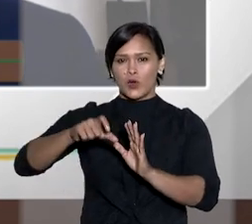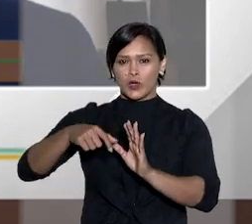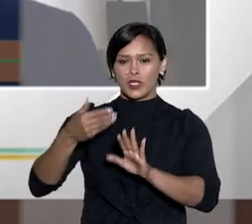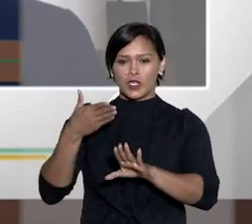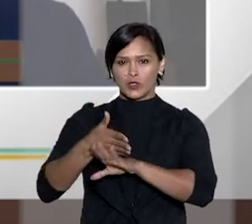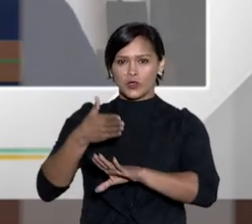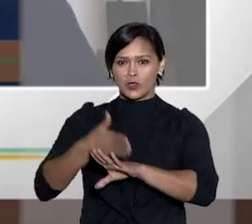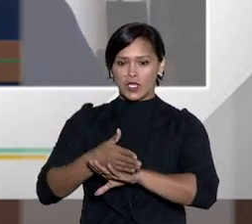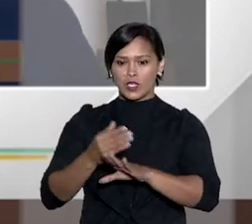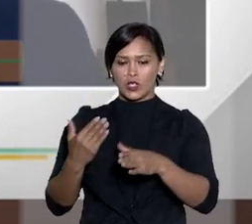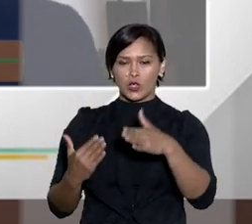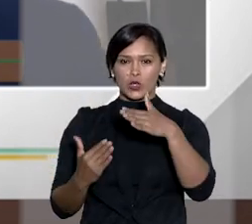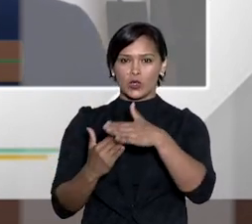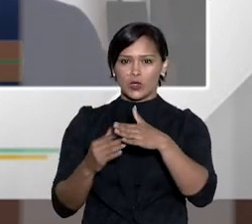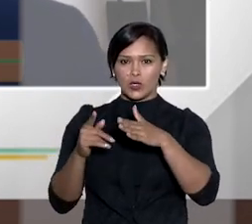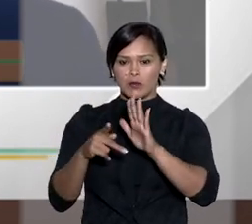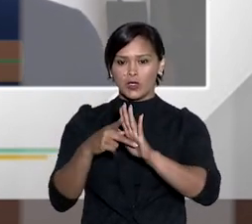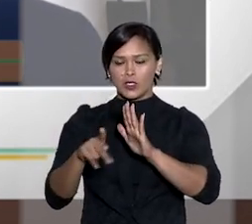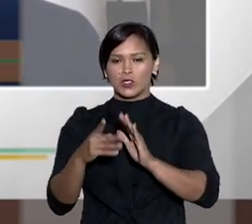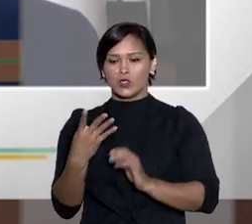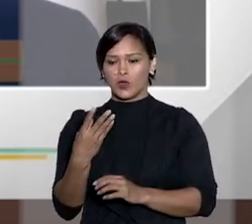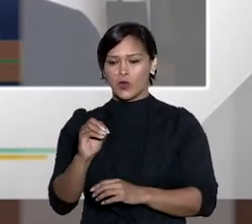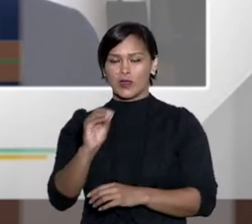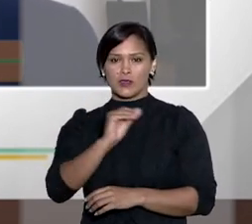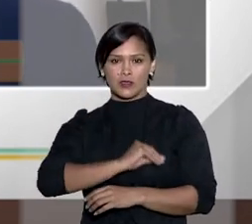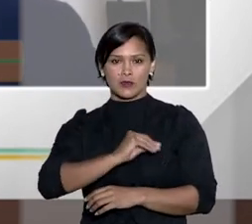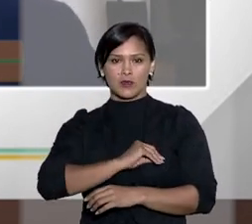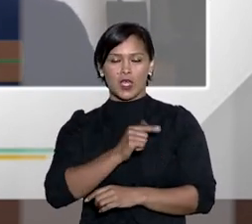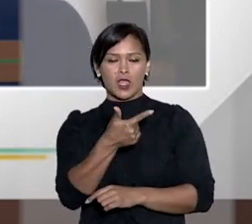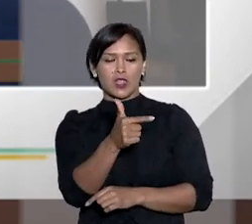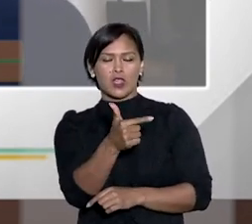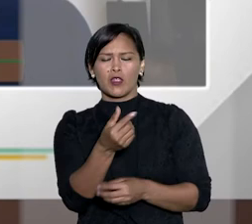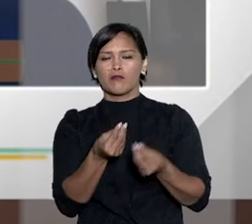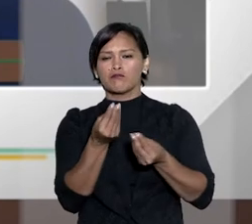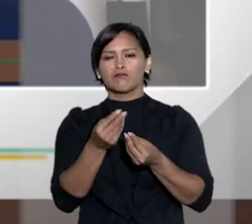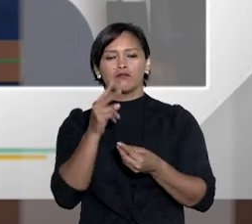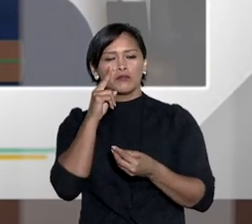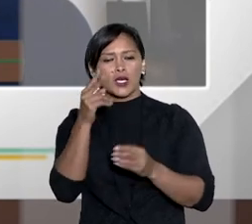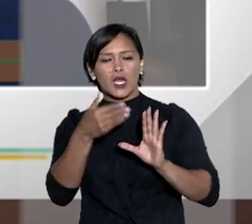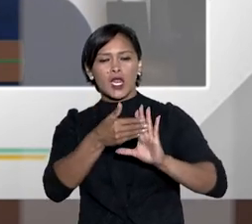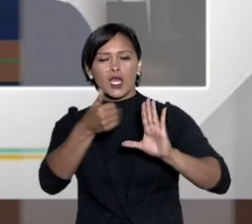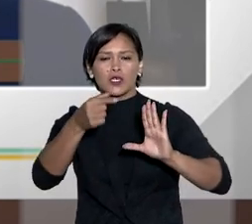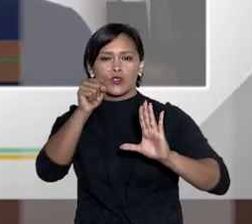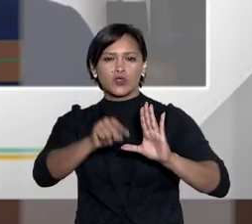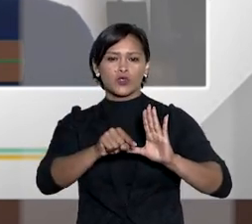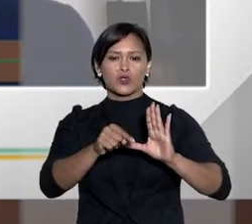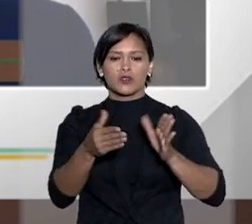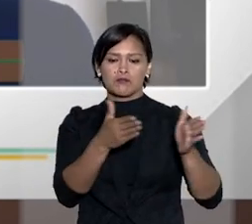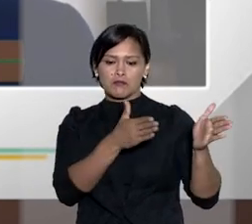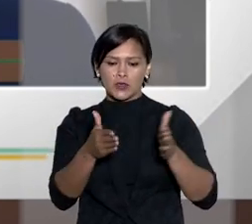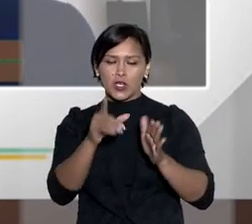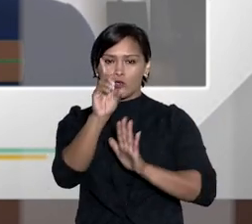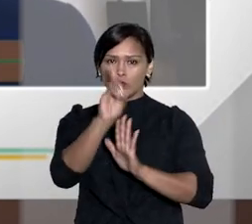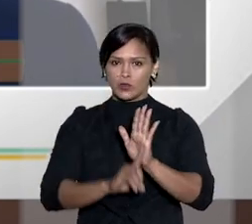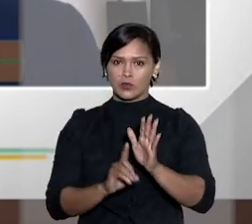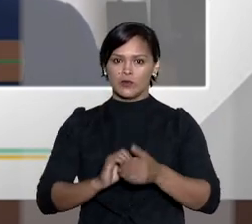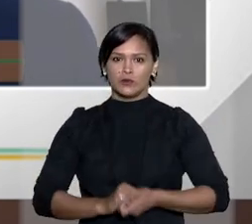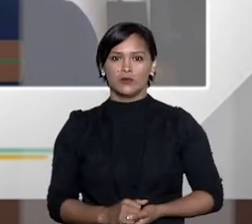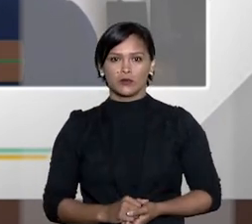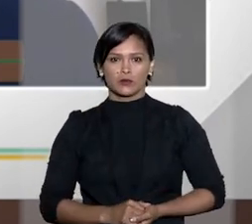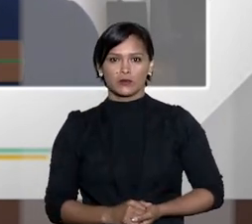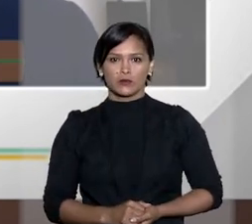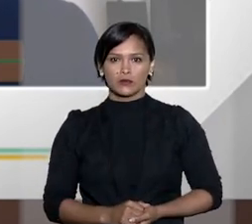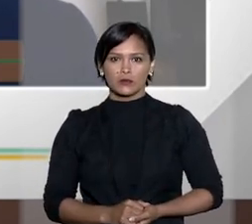elas eventualmente cedendo o crédito dentro do limite de 40 salários de milho não vejo a razão para